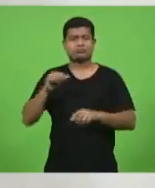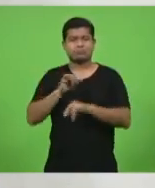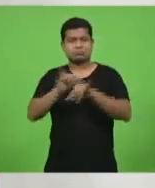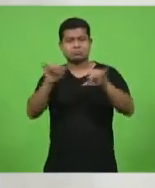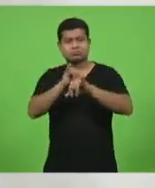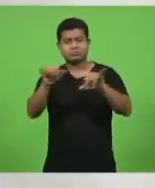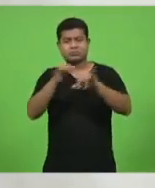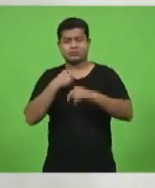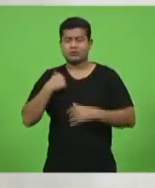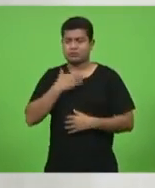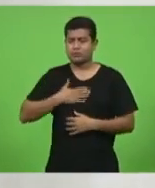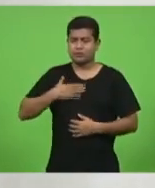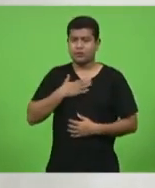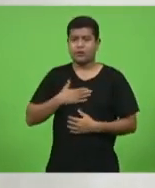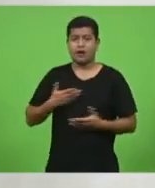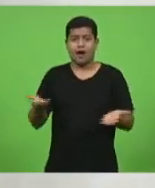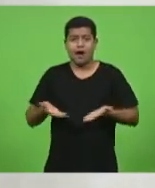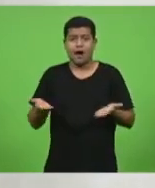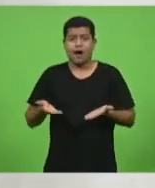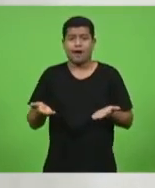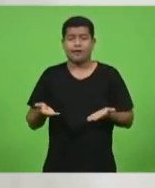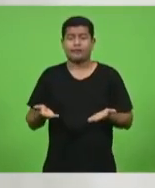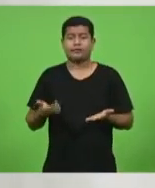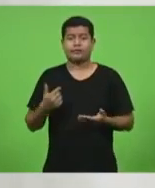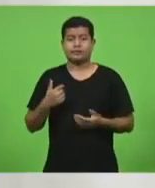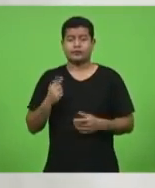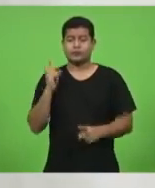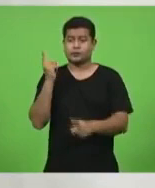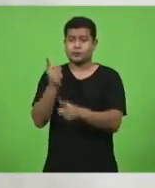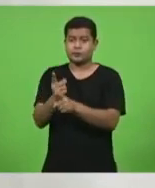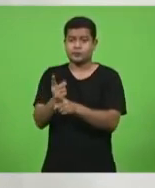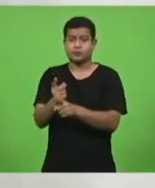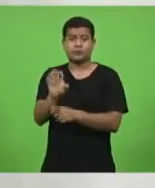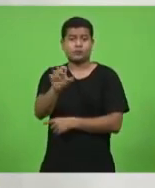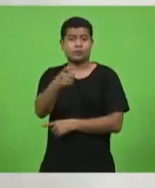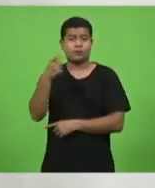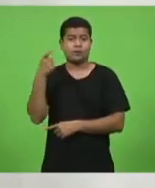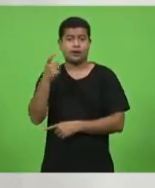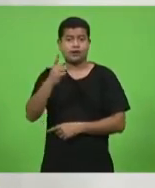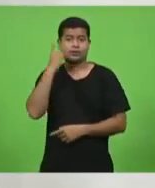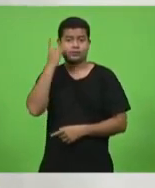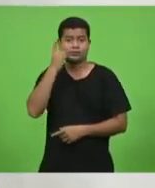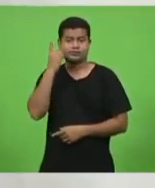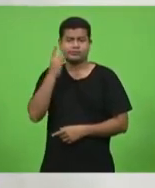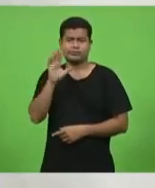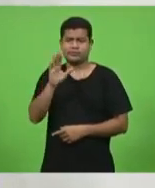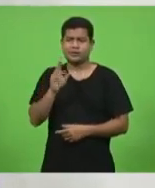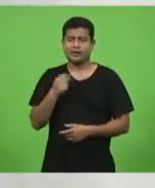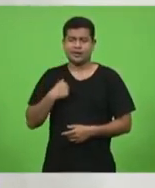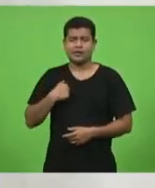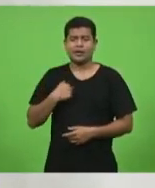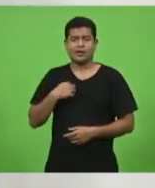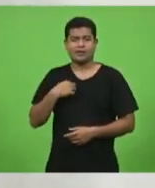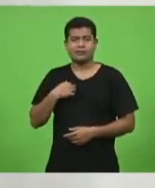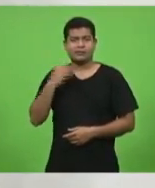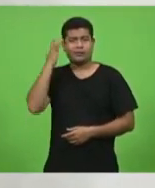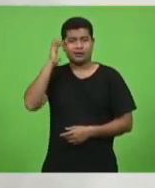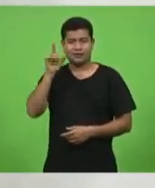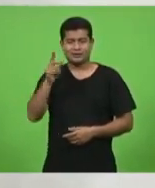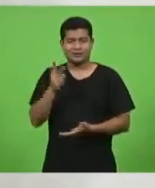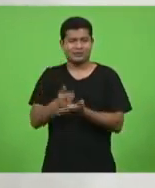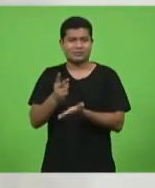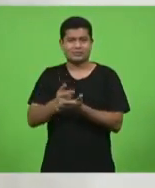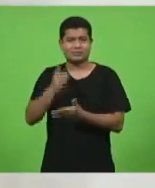eu estava tomando café no hotel, encontrei o deputado, o ex-deputado, para mim sempre deputado, governador do Paraná, o